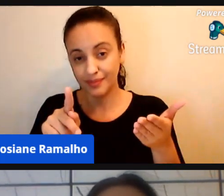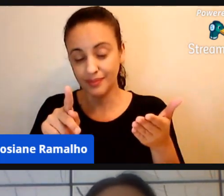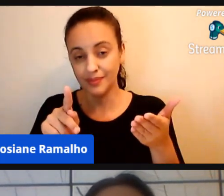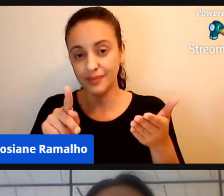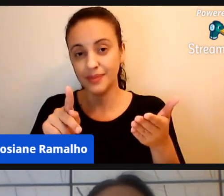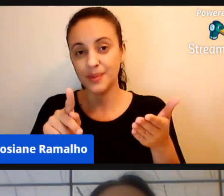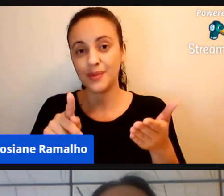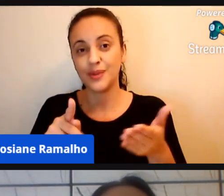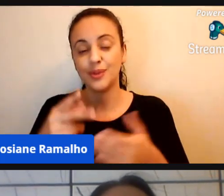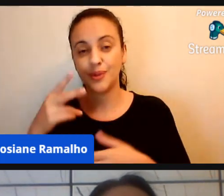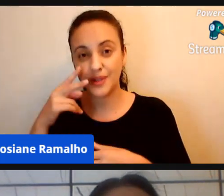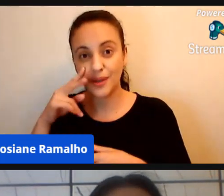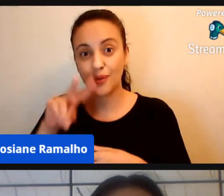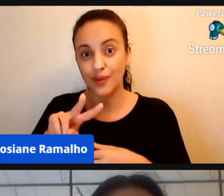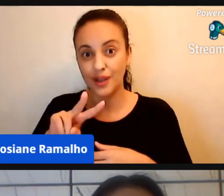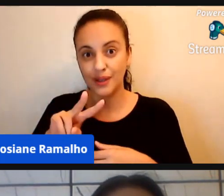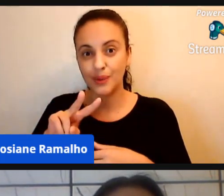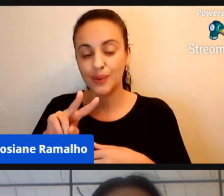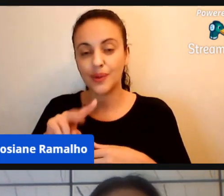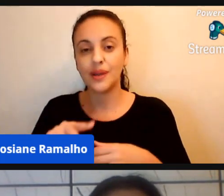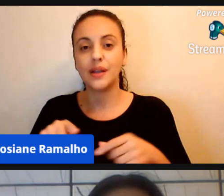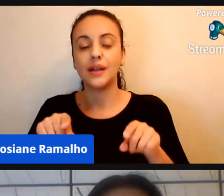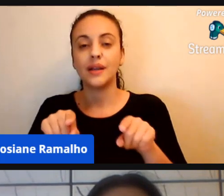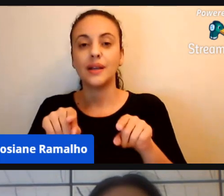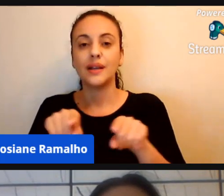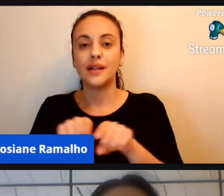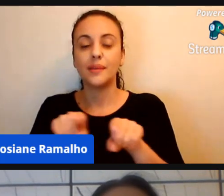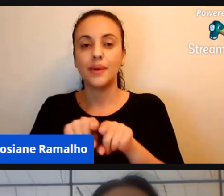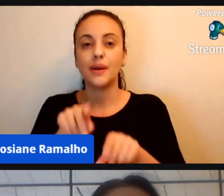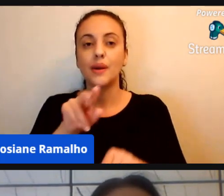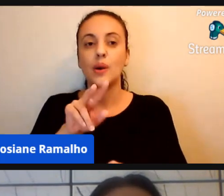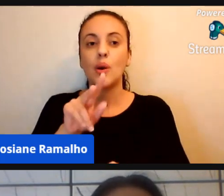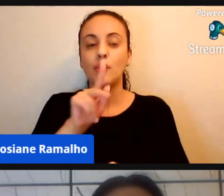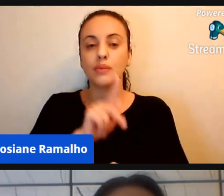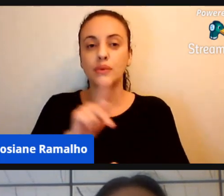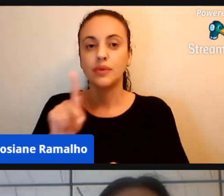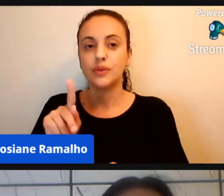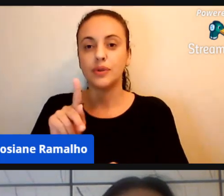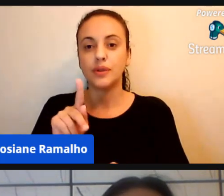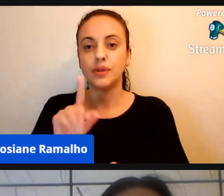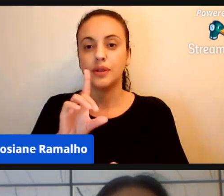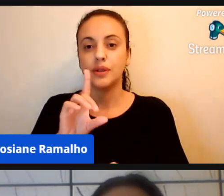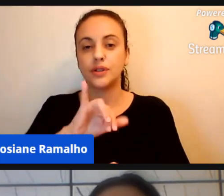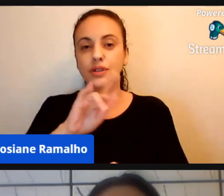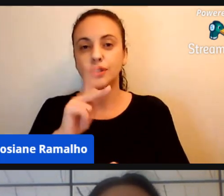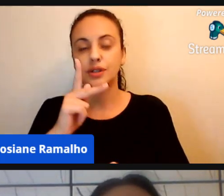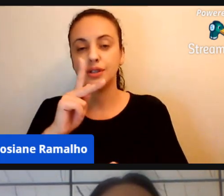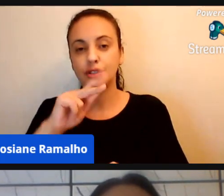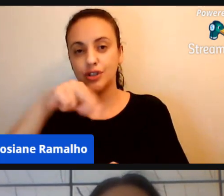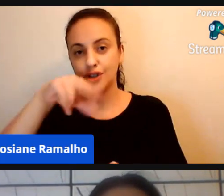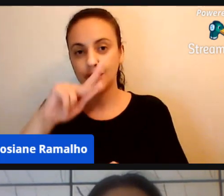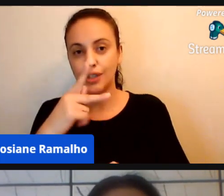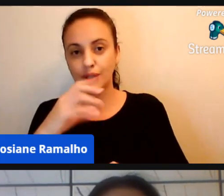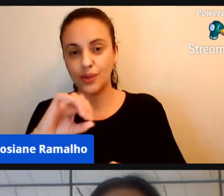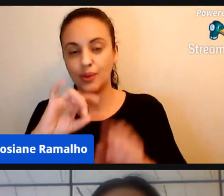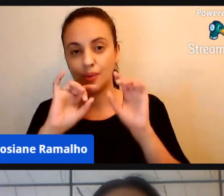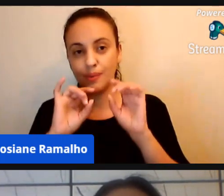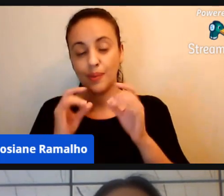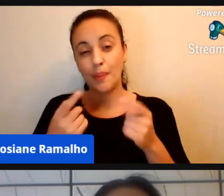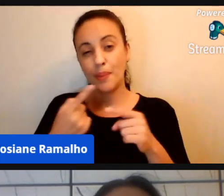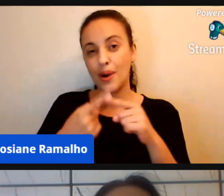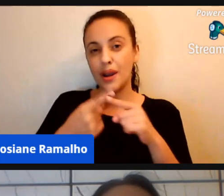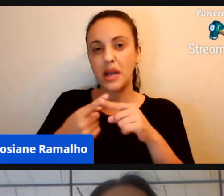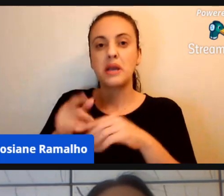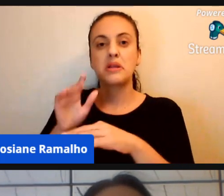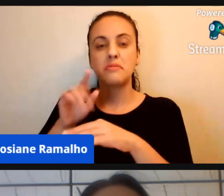aí nos assistindo, ao professor Dinho, em especial, porque ele contribuiu muito com a